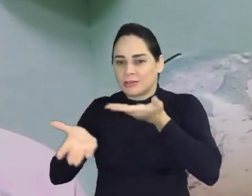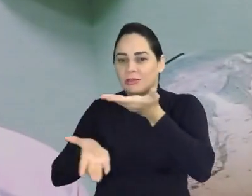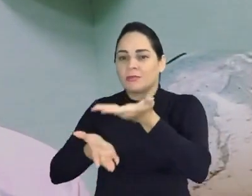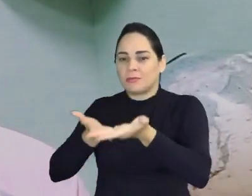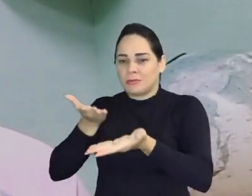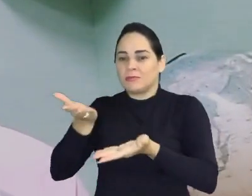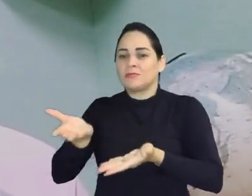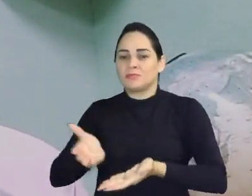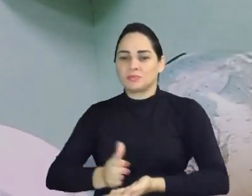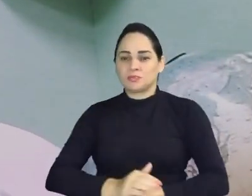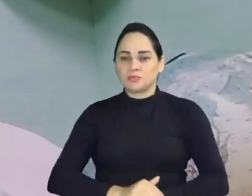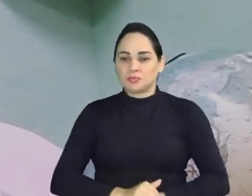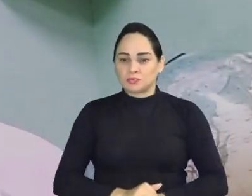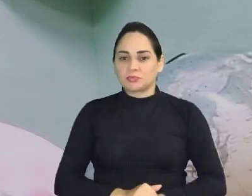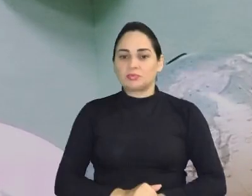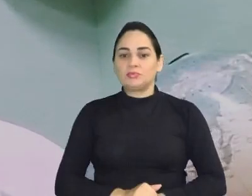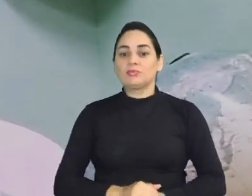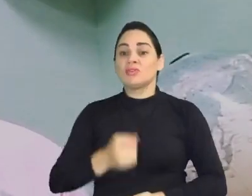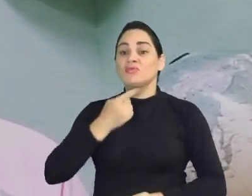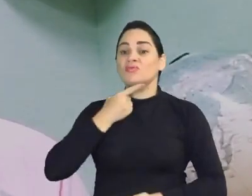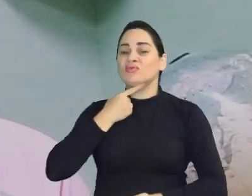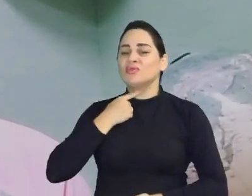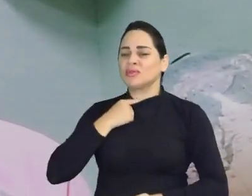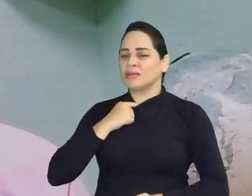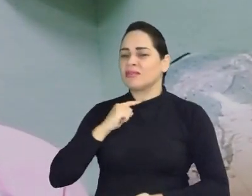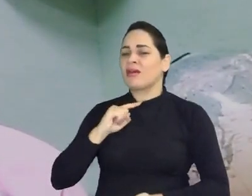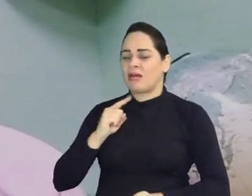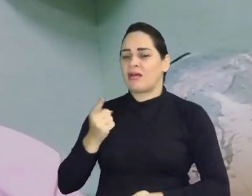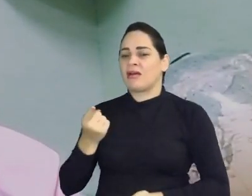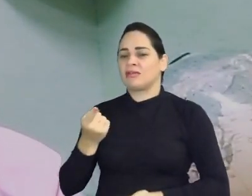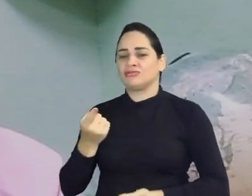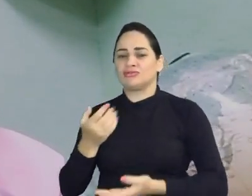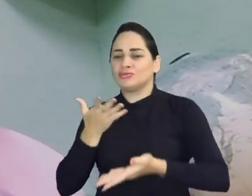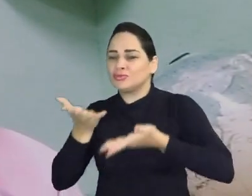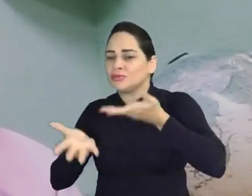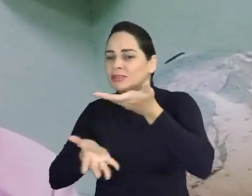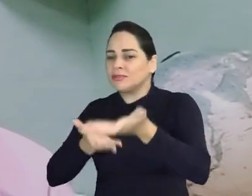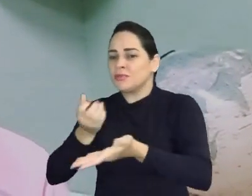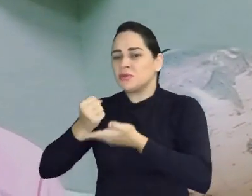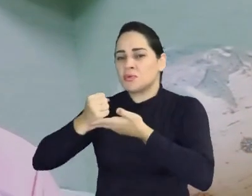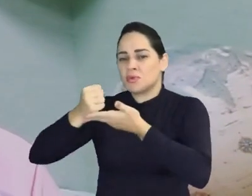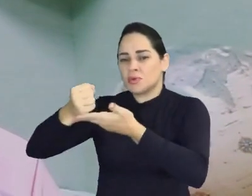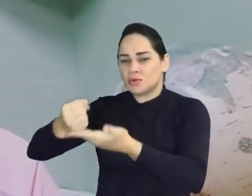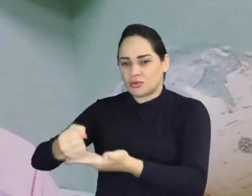o desejo de acompanhar uma pessoa praticamente